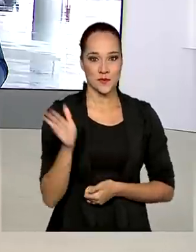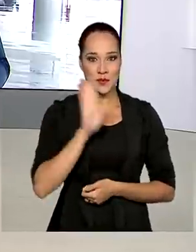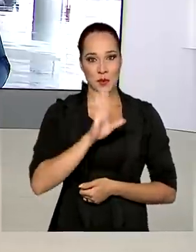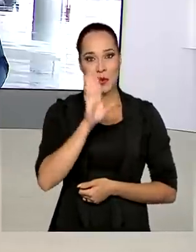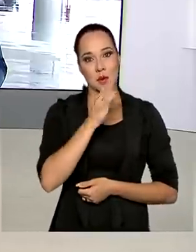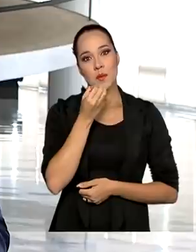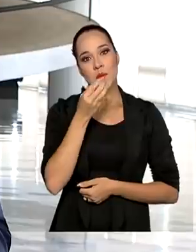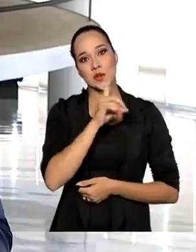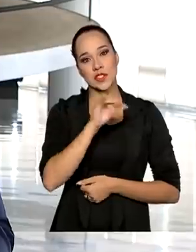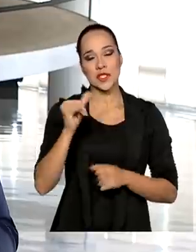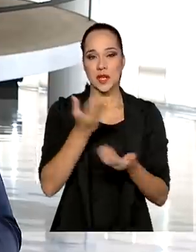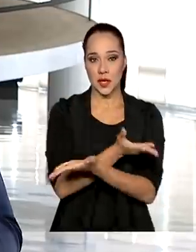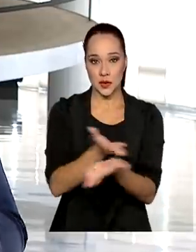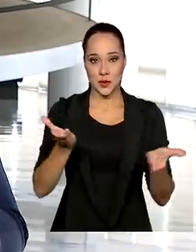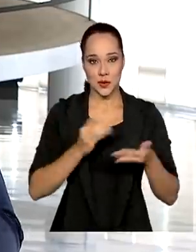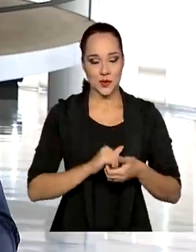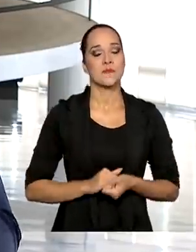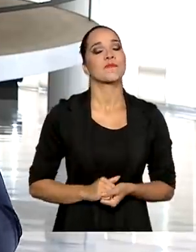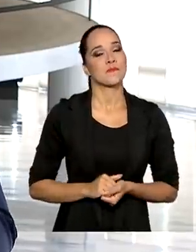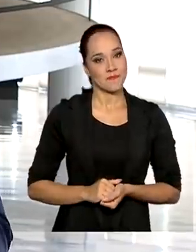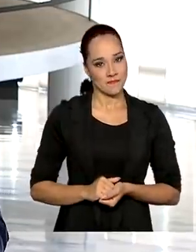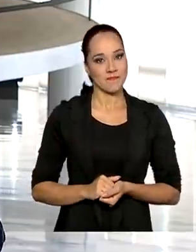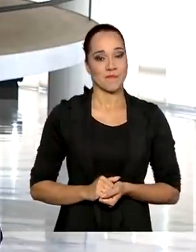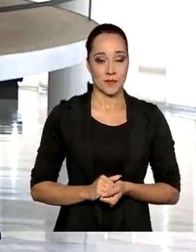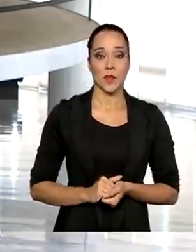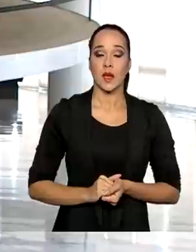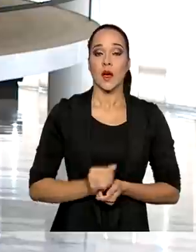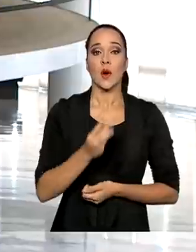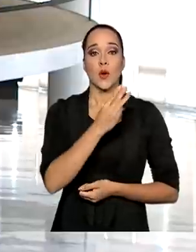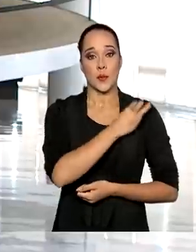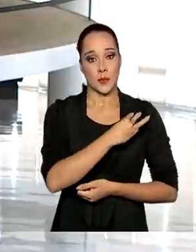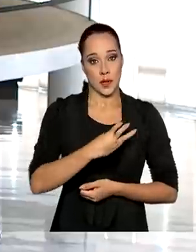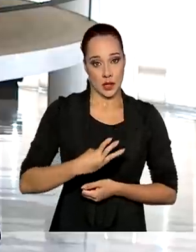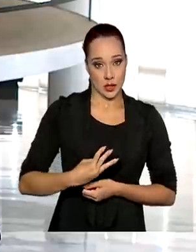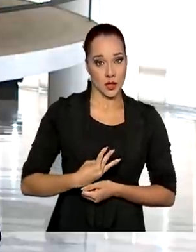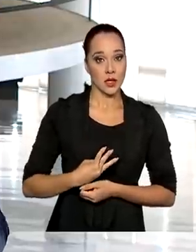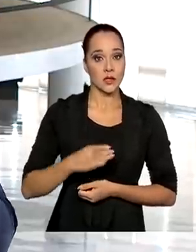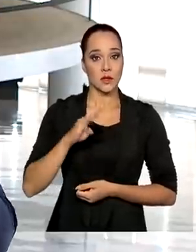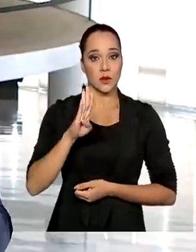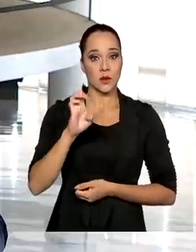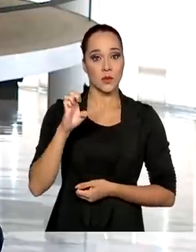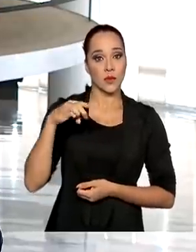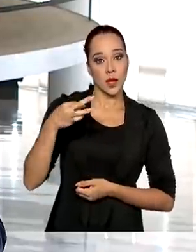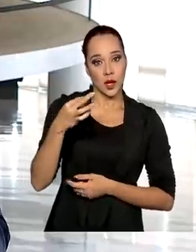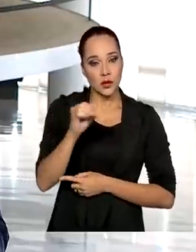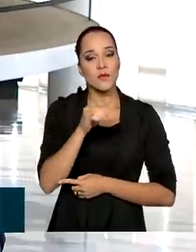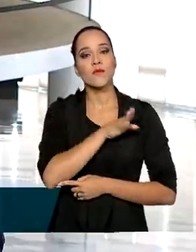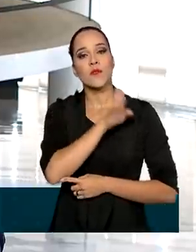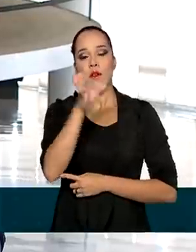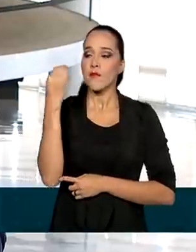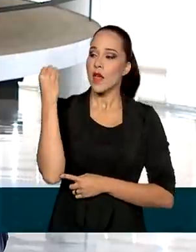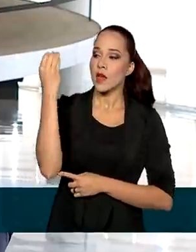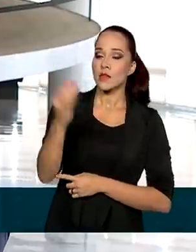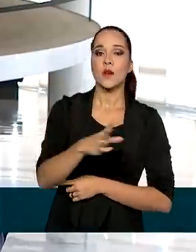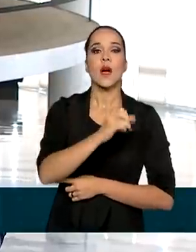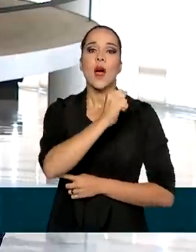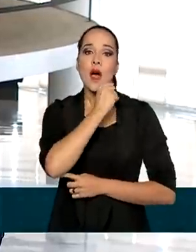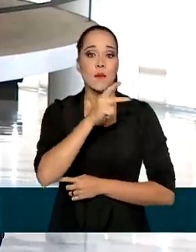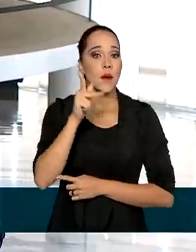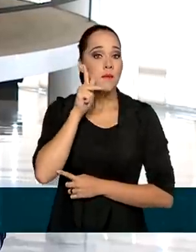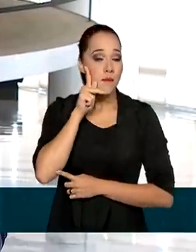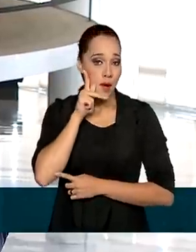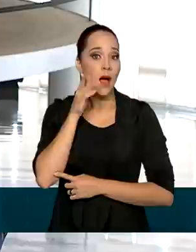Manuela. Bom dia para você. Bom dia a todos. Olha, Manuela, é isso mesmo. O Ministro de Minas e Energia, Bento Albuquerque, está no Amapá, ele viajou para lá ontem